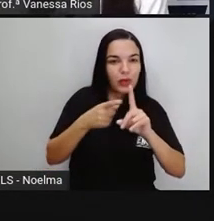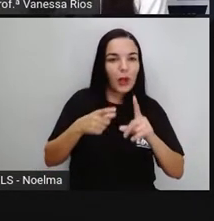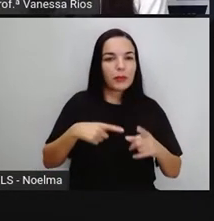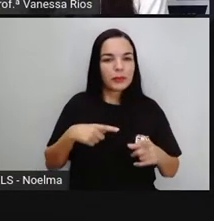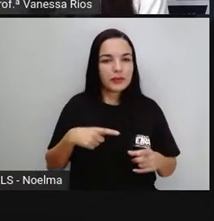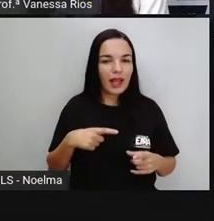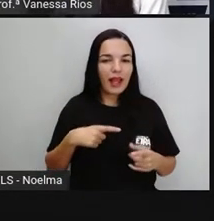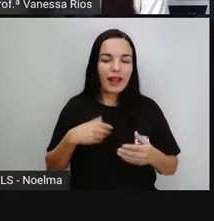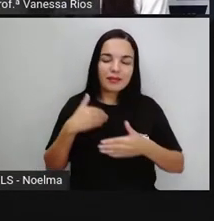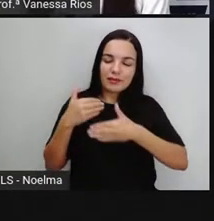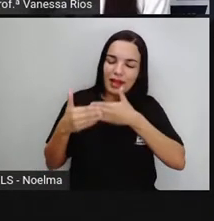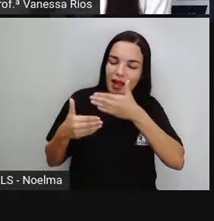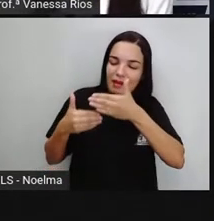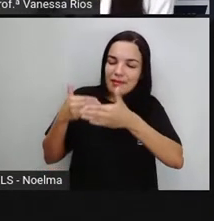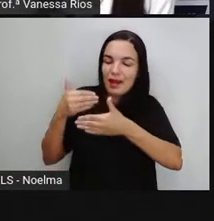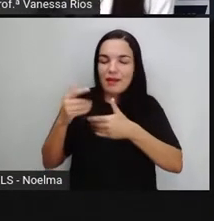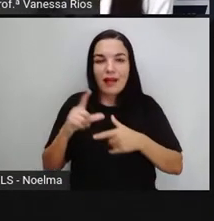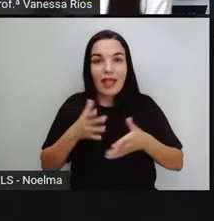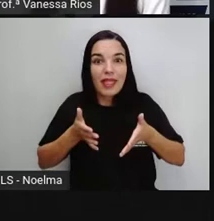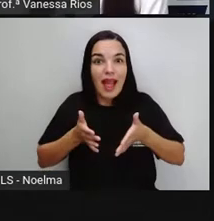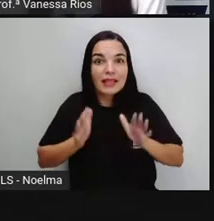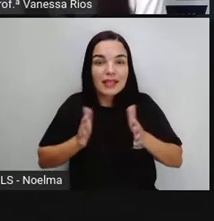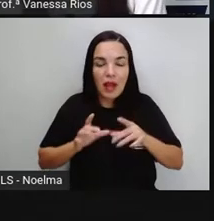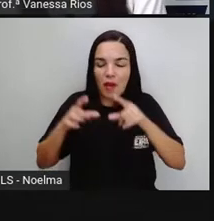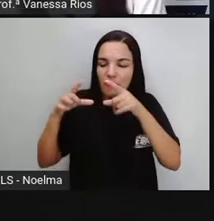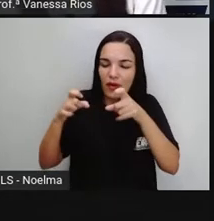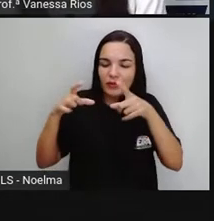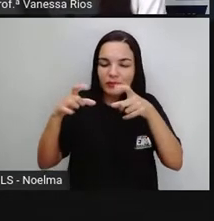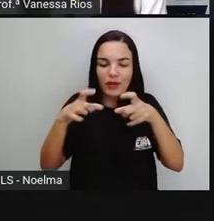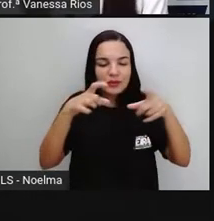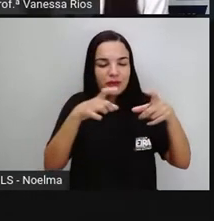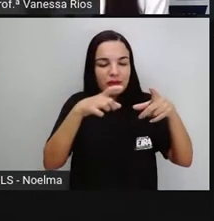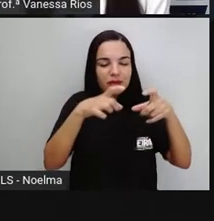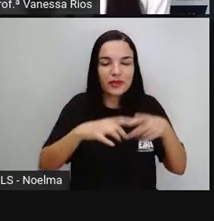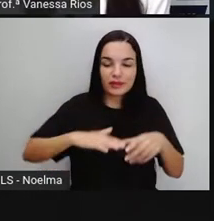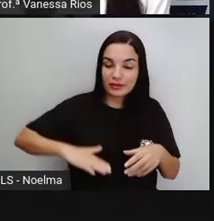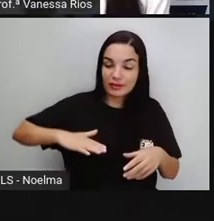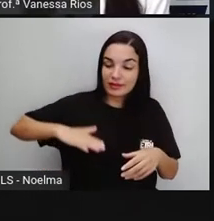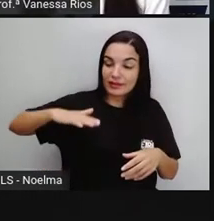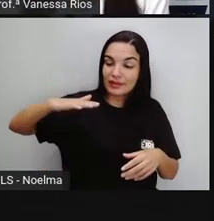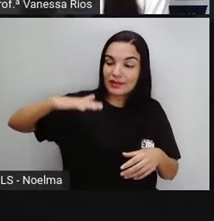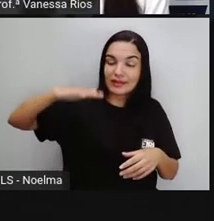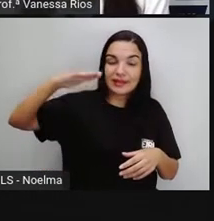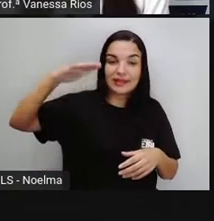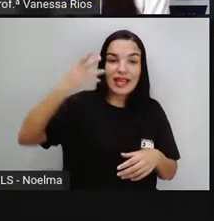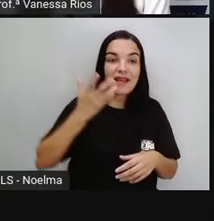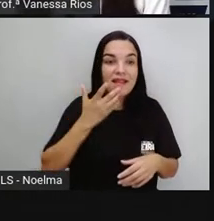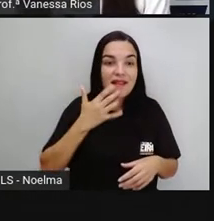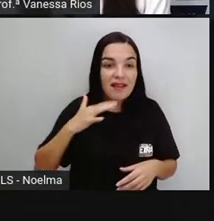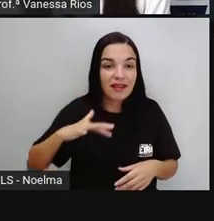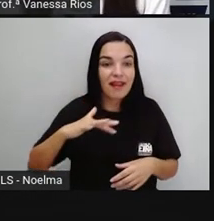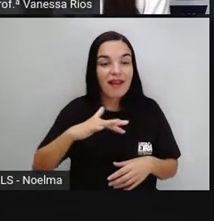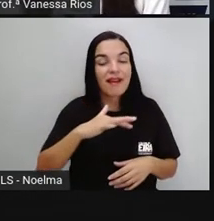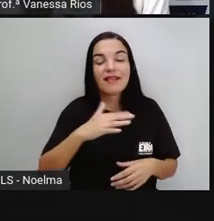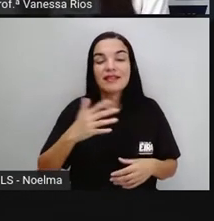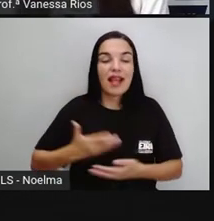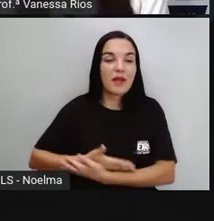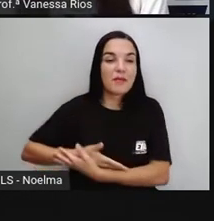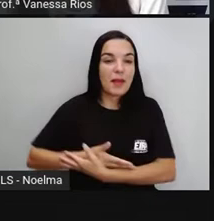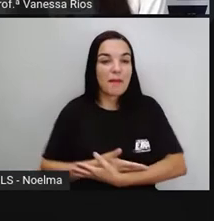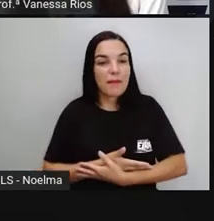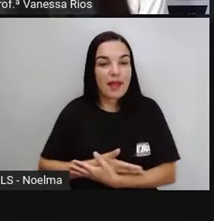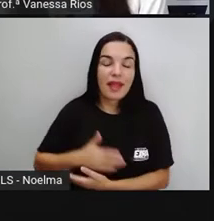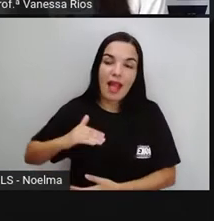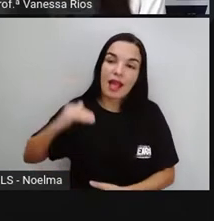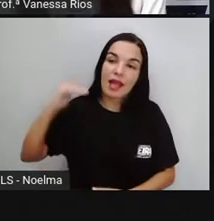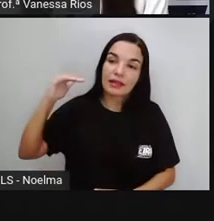traçando ali a infância, adolescência, a fase adulta. Então, vão existir momentos marcando ali